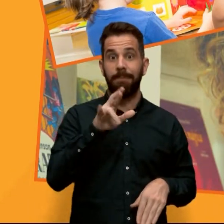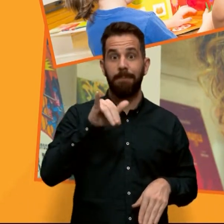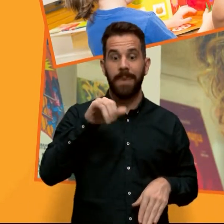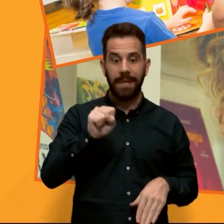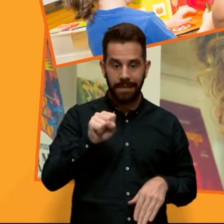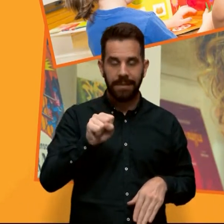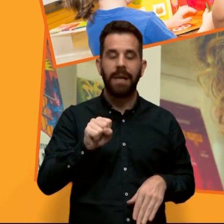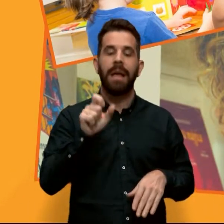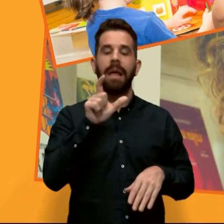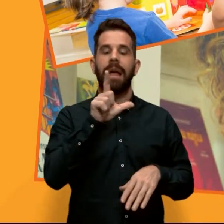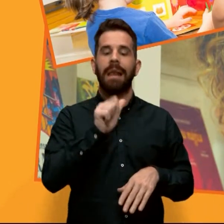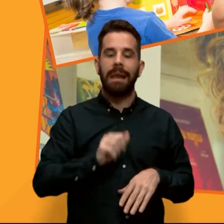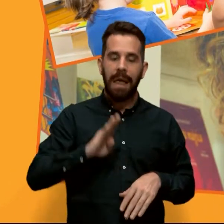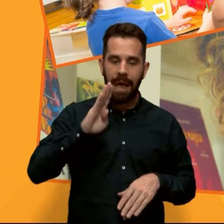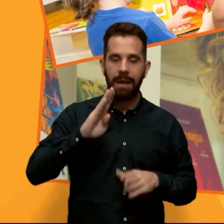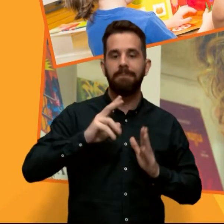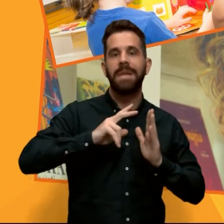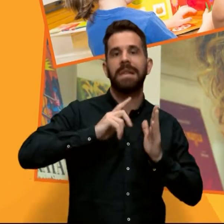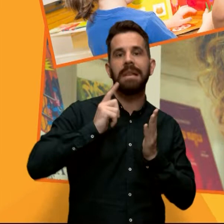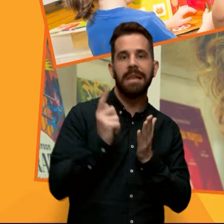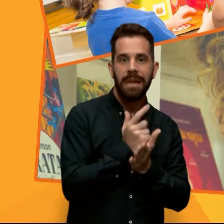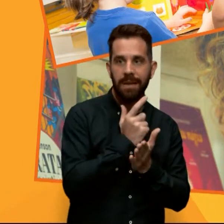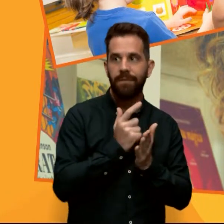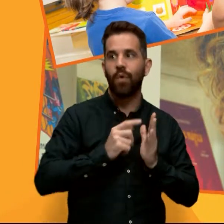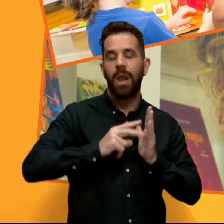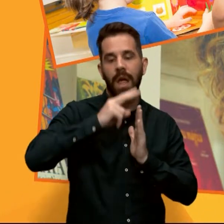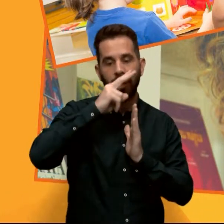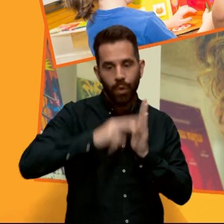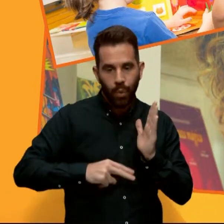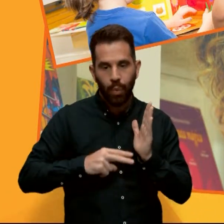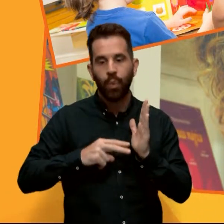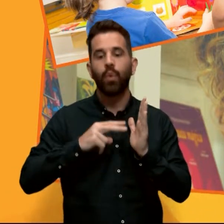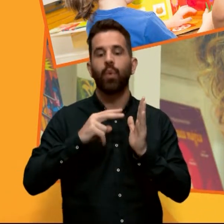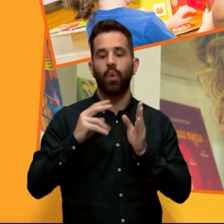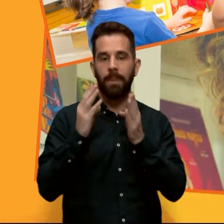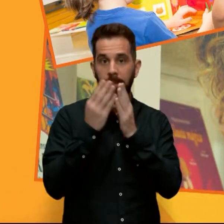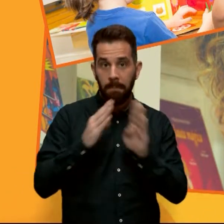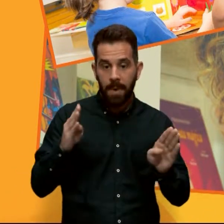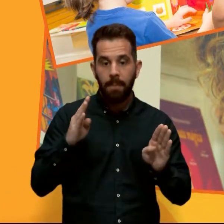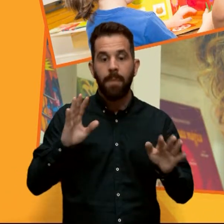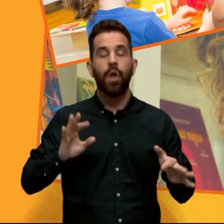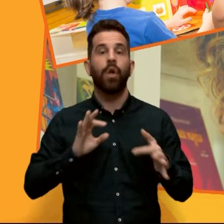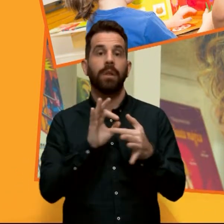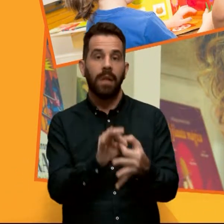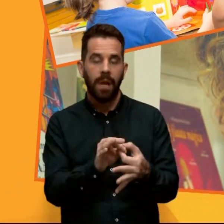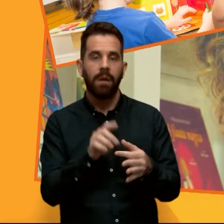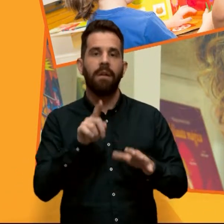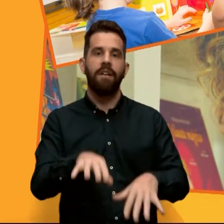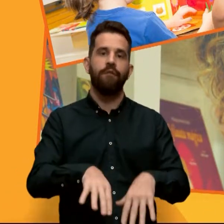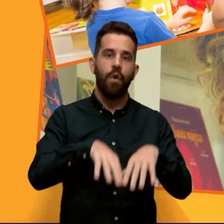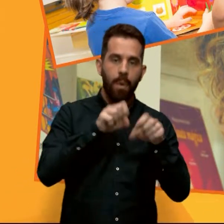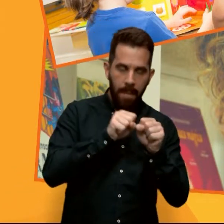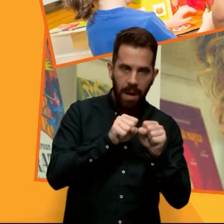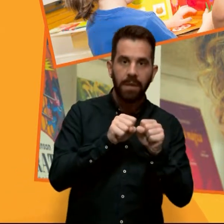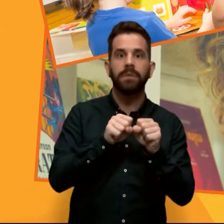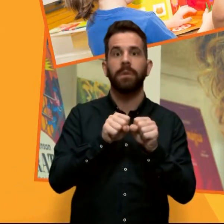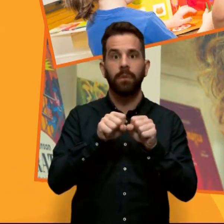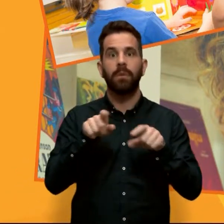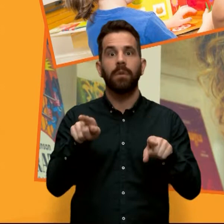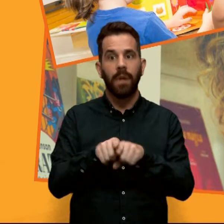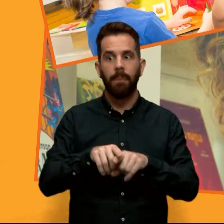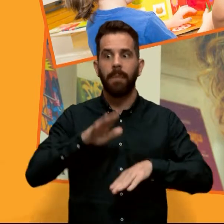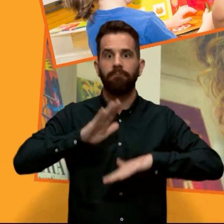Livro, Leitura, Literatura e Biblioteca, é um espaço dedicado à formação e capacitação de